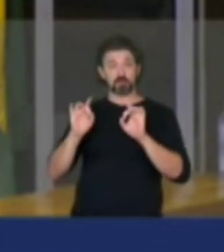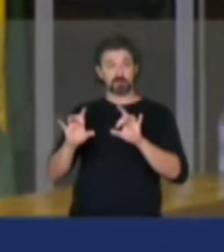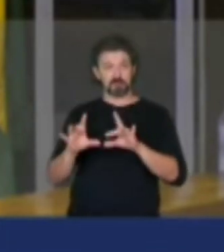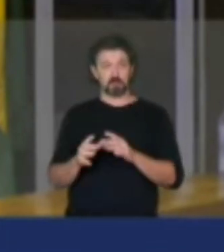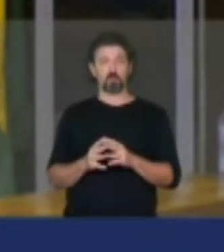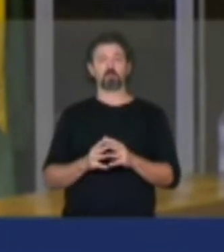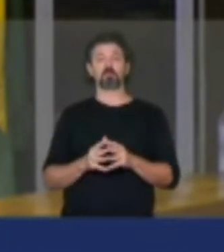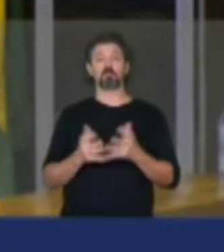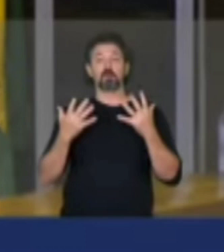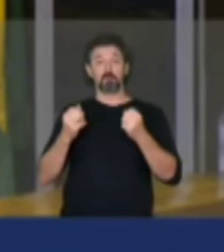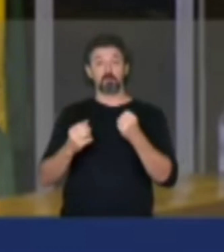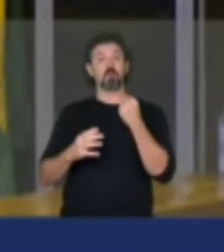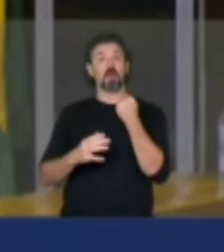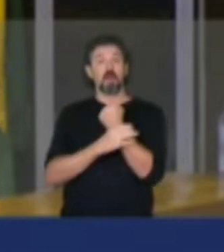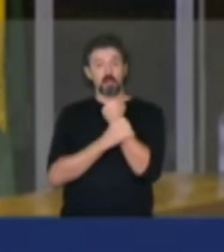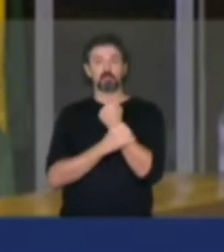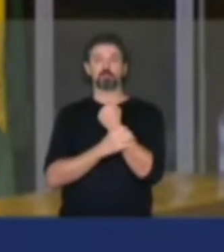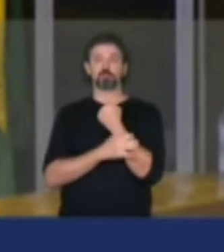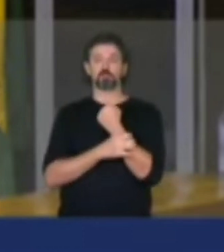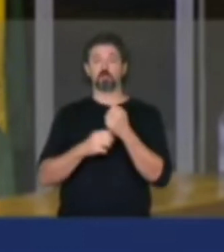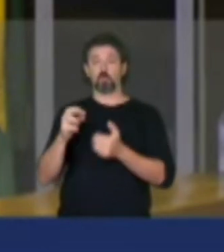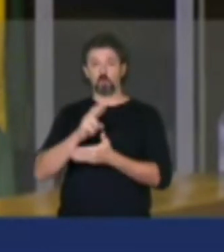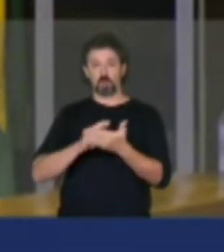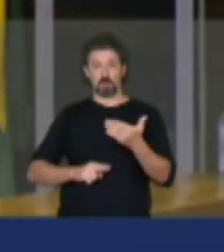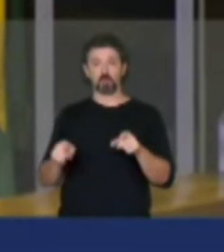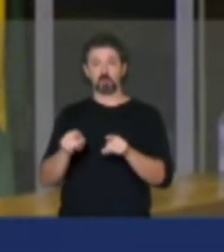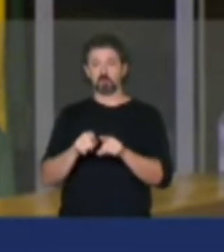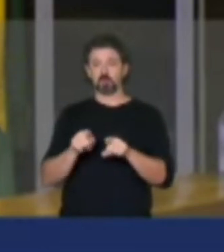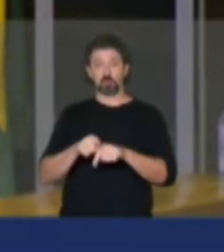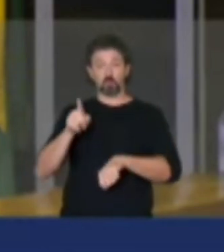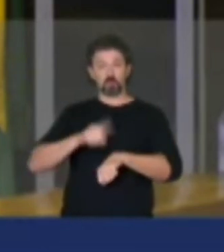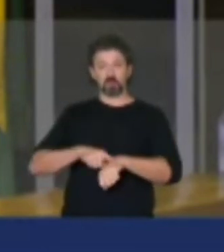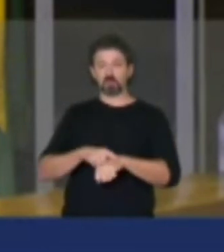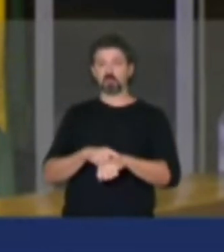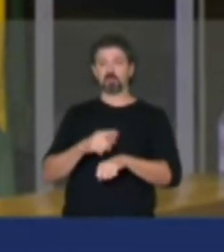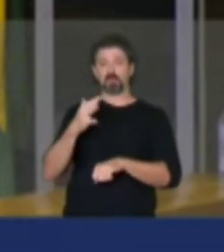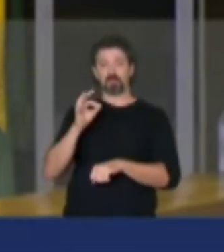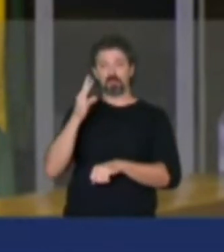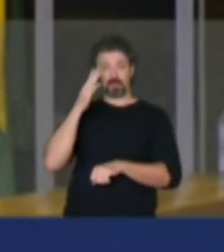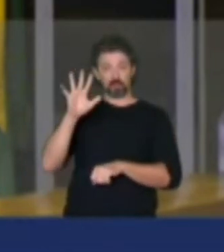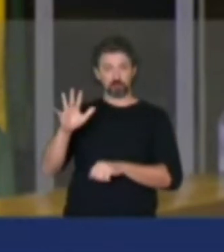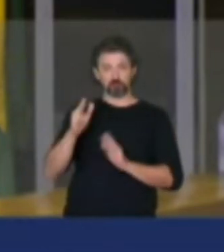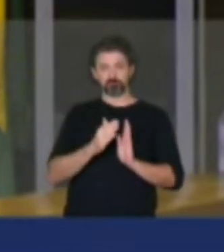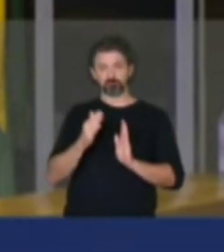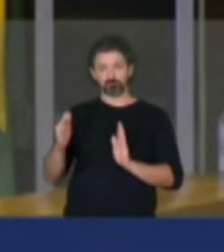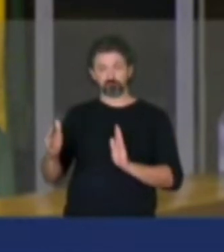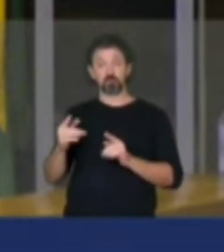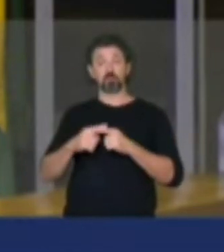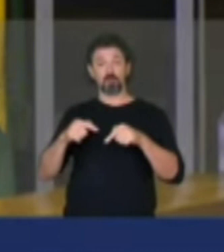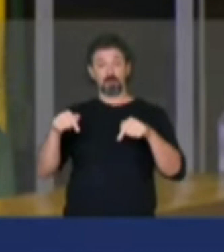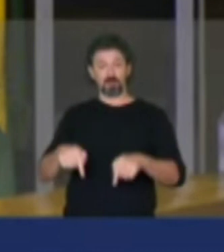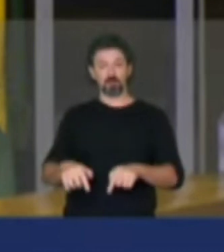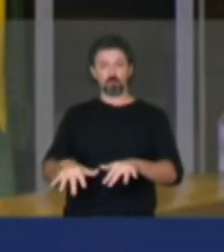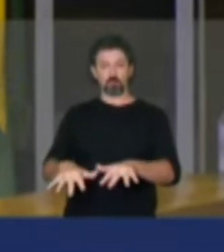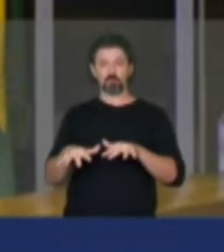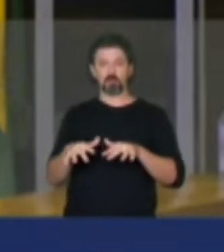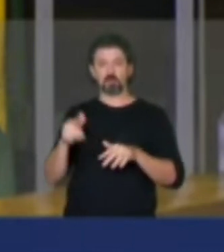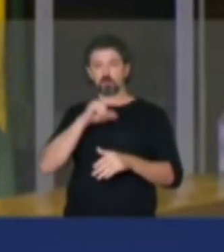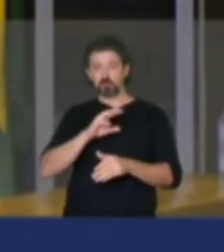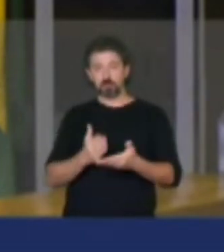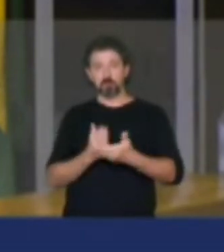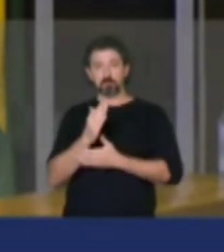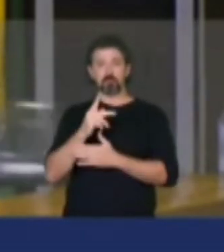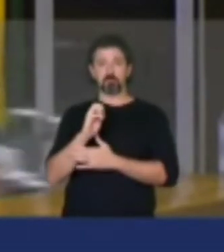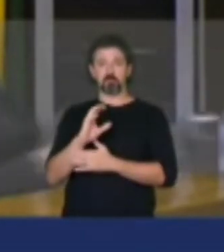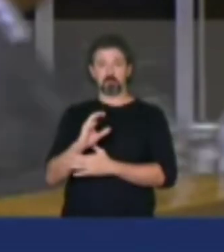vamos garantir o relatório também no prazo das 10 sessões, para que aqui no plenário a gente possa estar aprovando esta PEC,